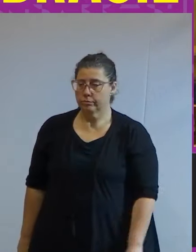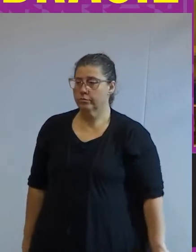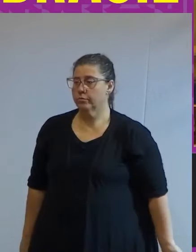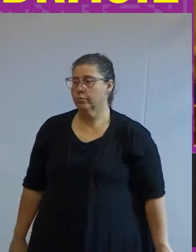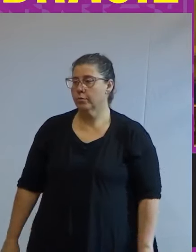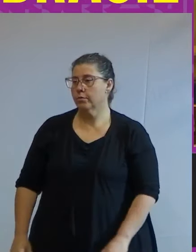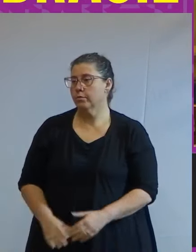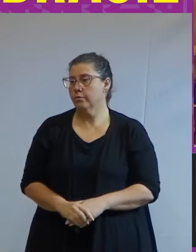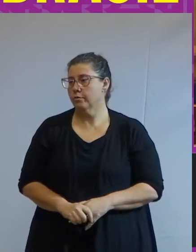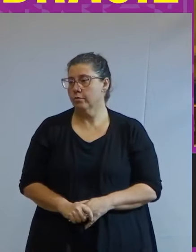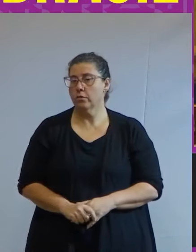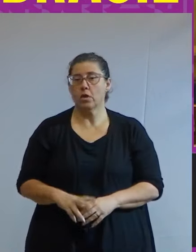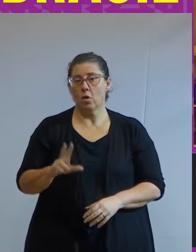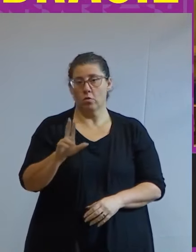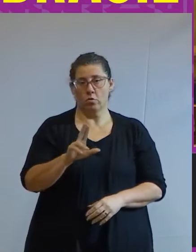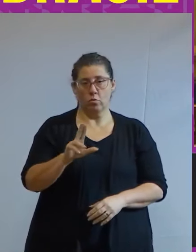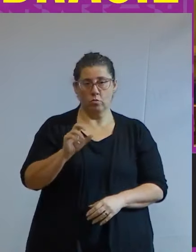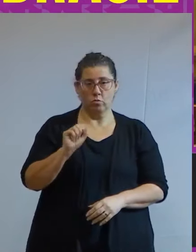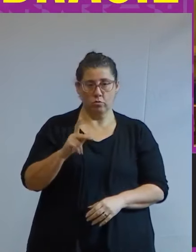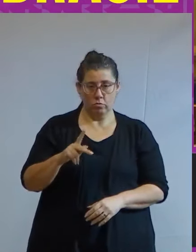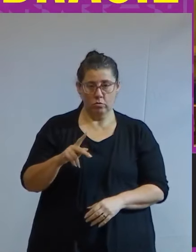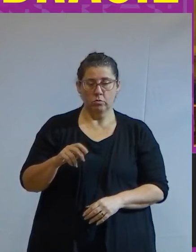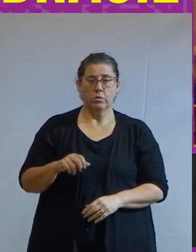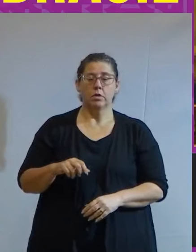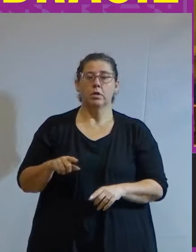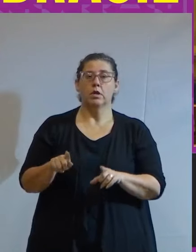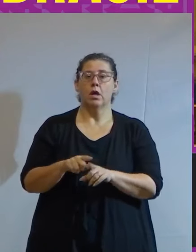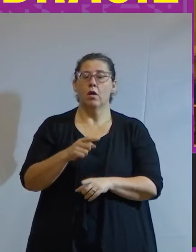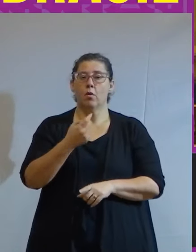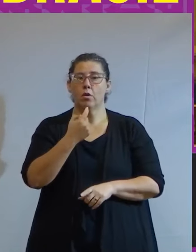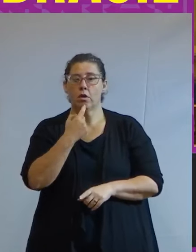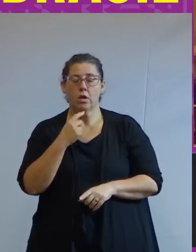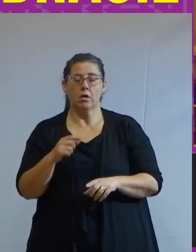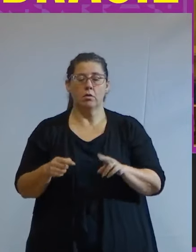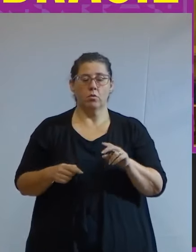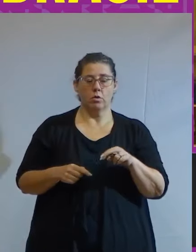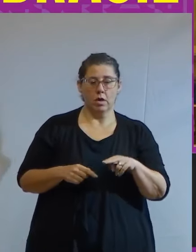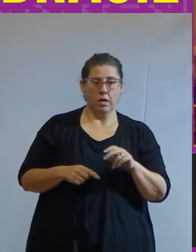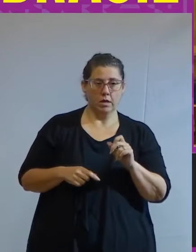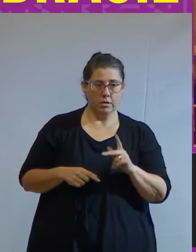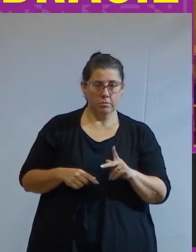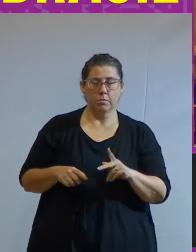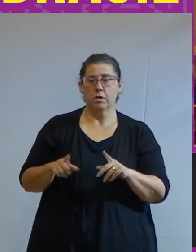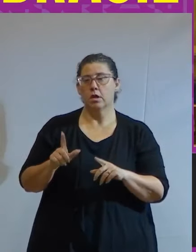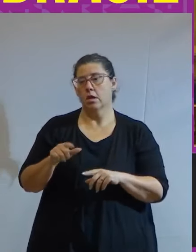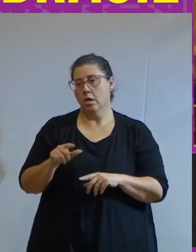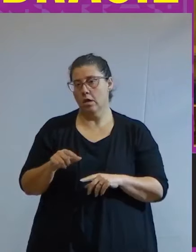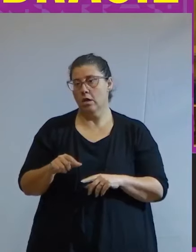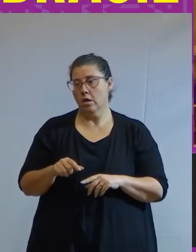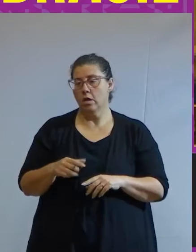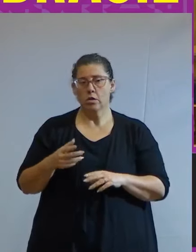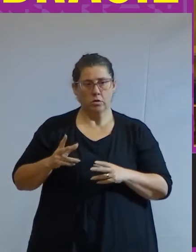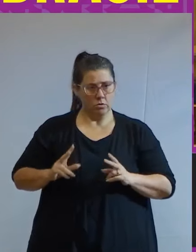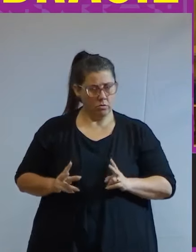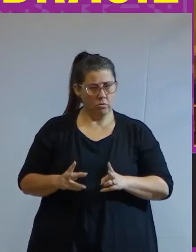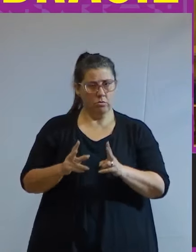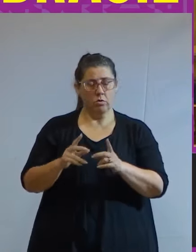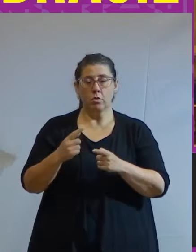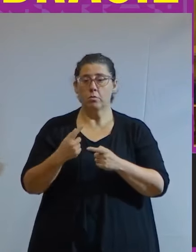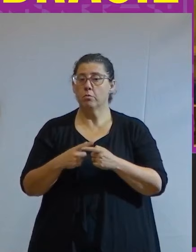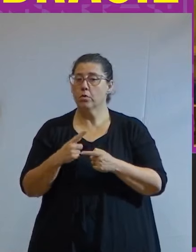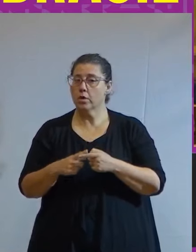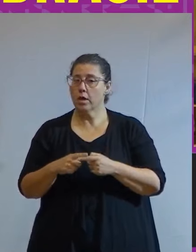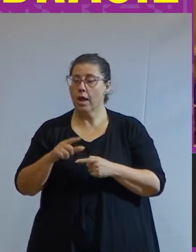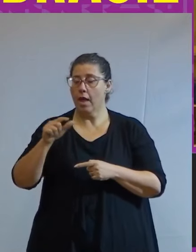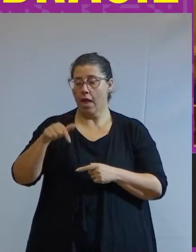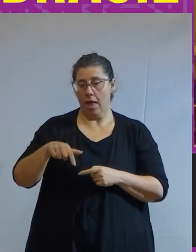a universidade de São Paulo a Unicamp a Unespa etc elas mais elas se mantiveram por quê? porque elas